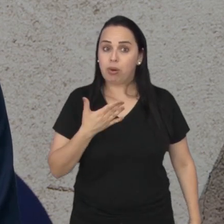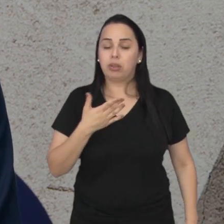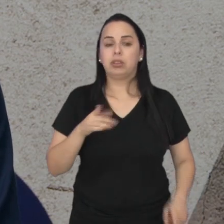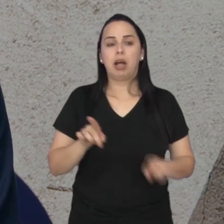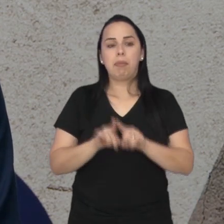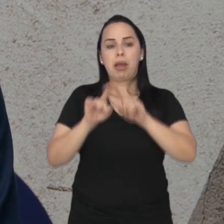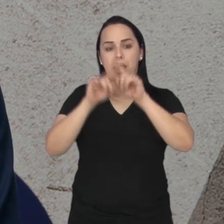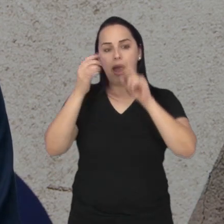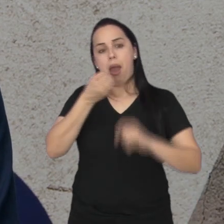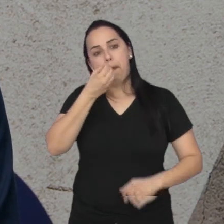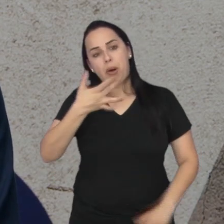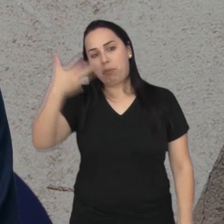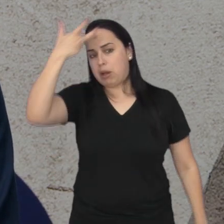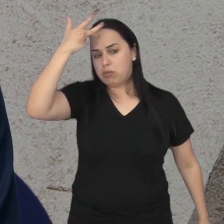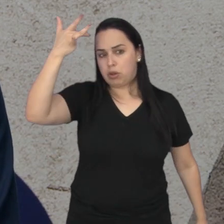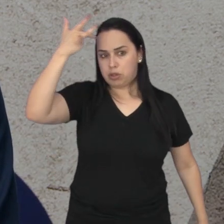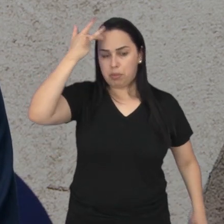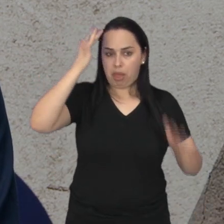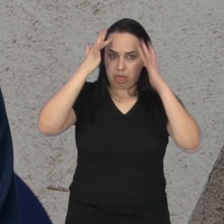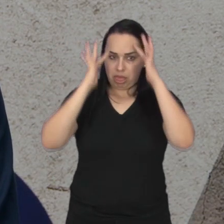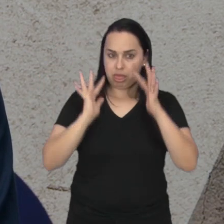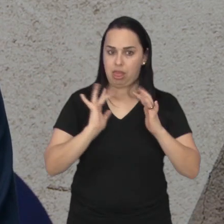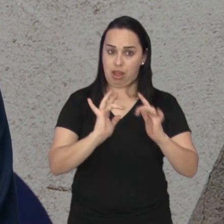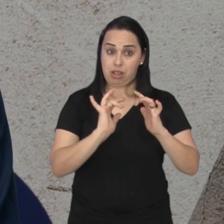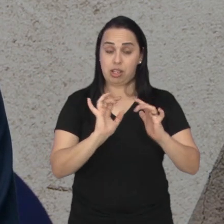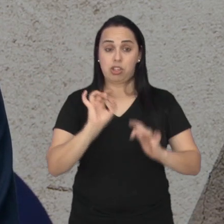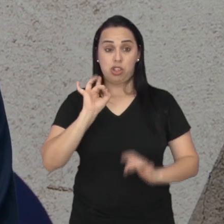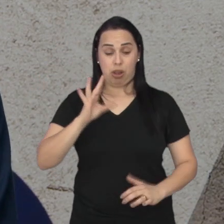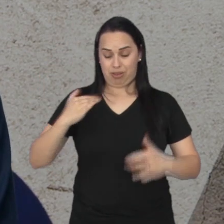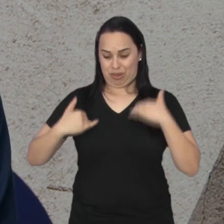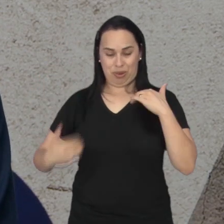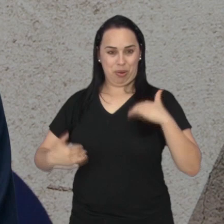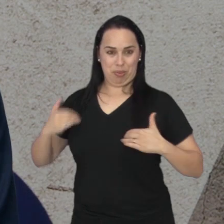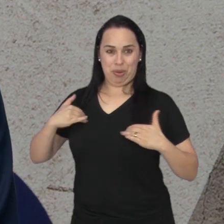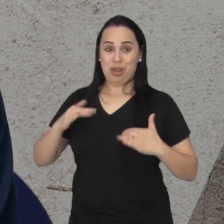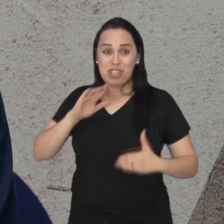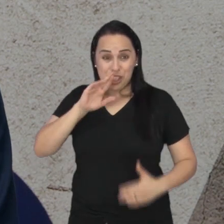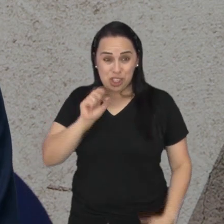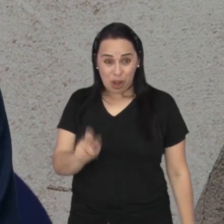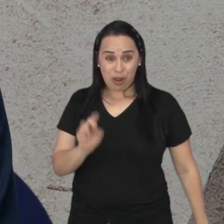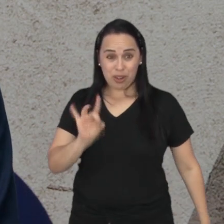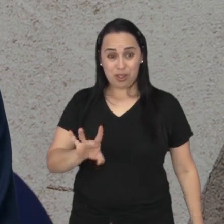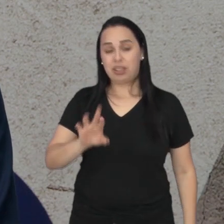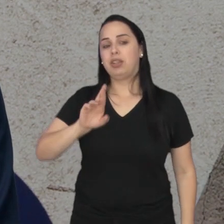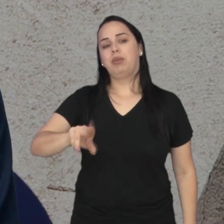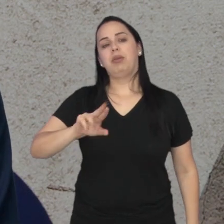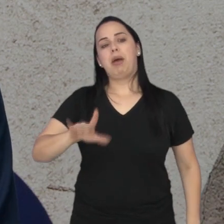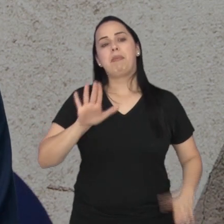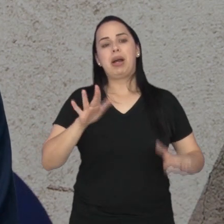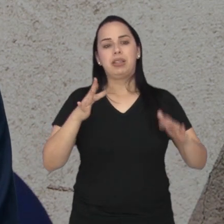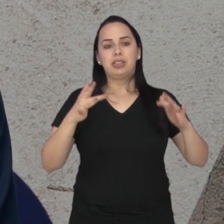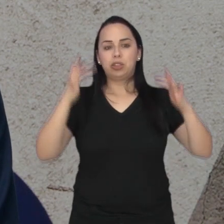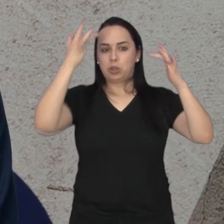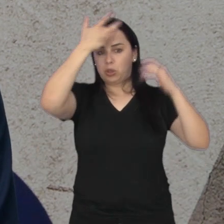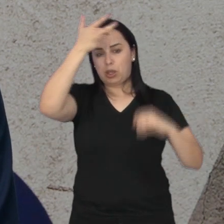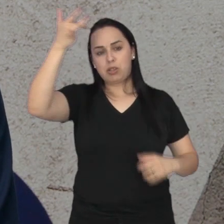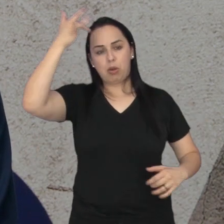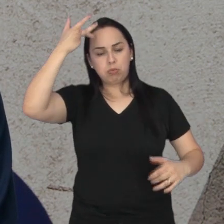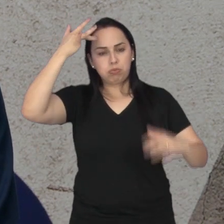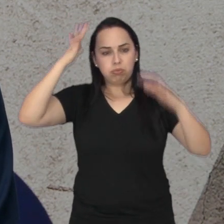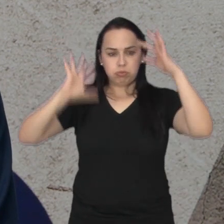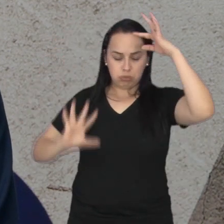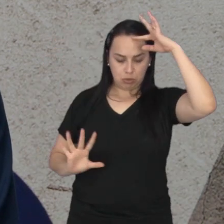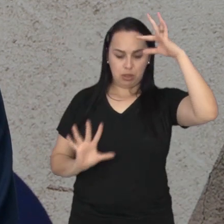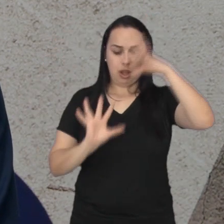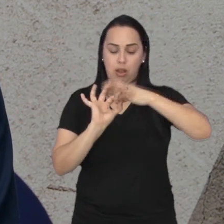desenvolve aspectos mentais também, né? Não é só a questão da saúde física, mas também a saúde mental. Elas estão interrelacionadas. Então, essa